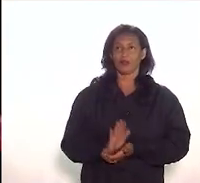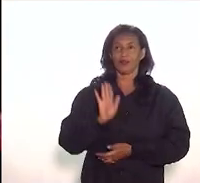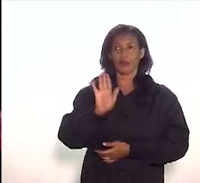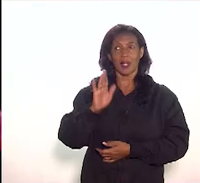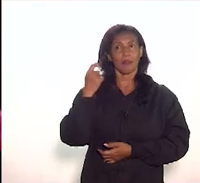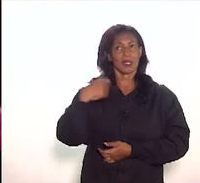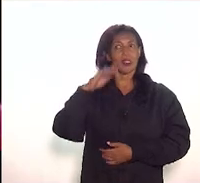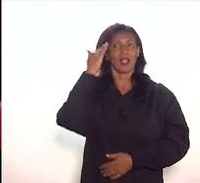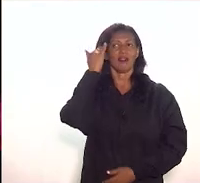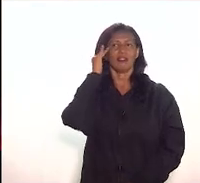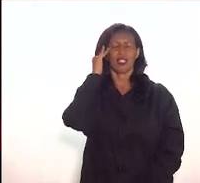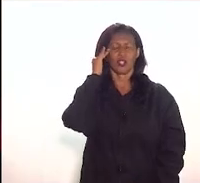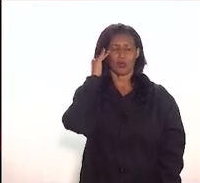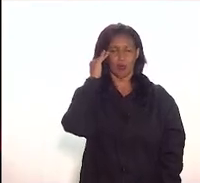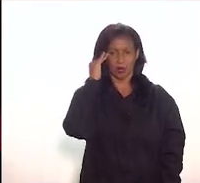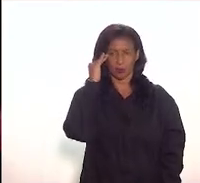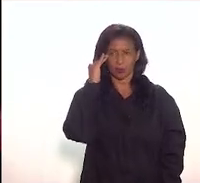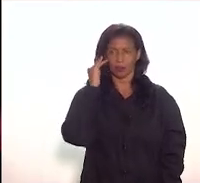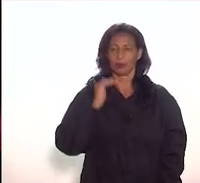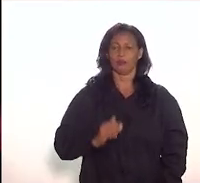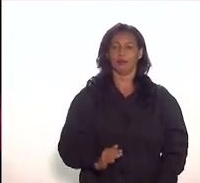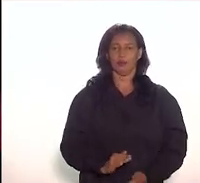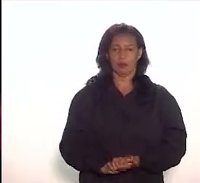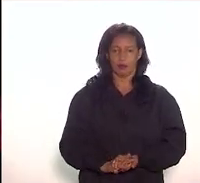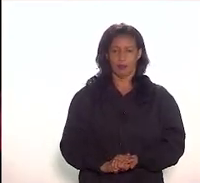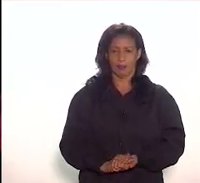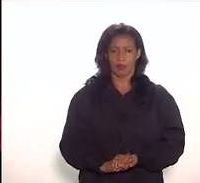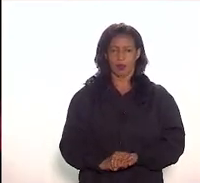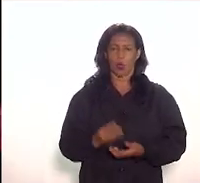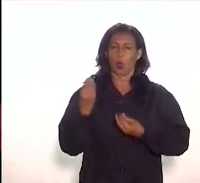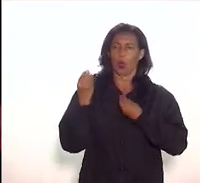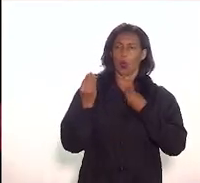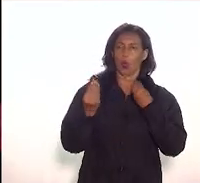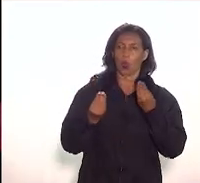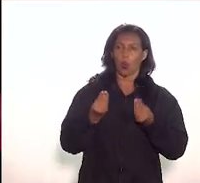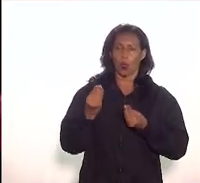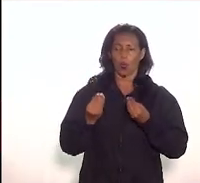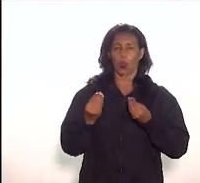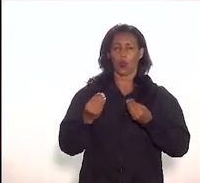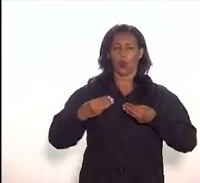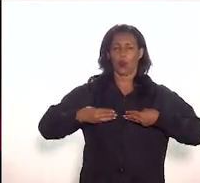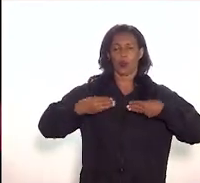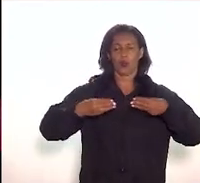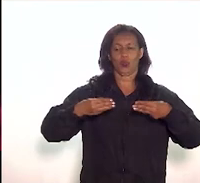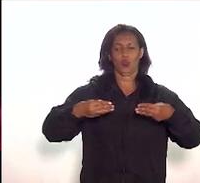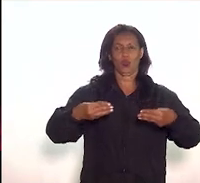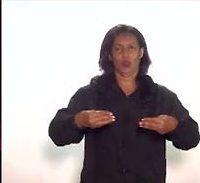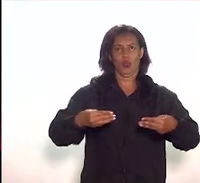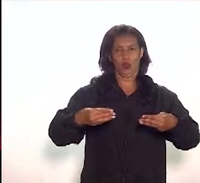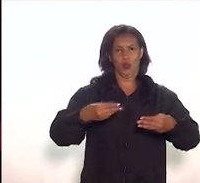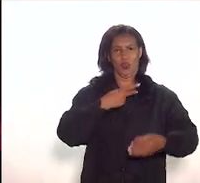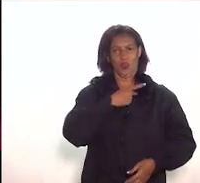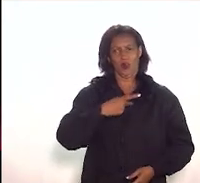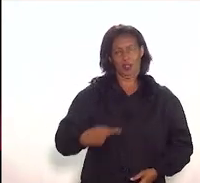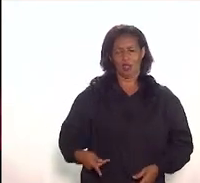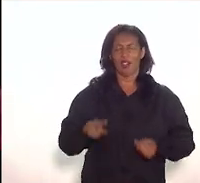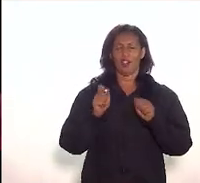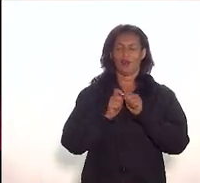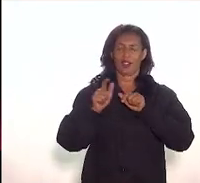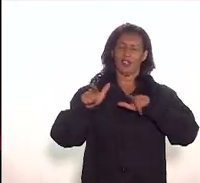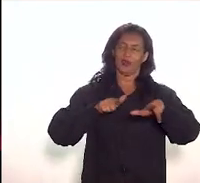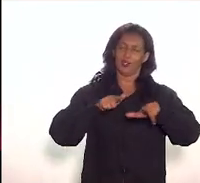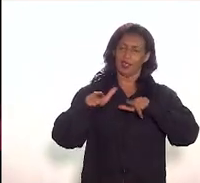ter um entendimento precisa ter um entendimento com o museu da república o museu da república fez o trabalho